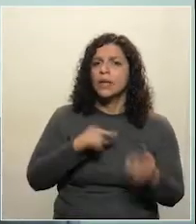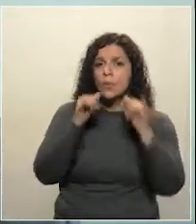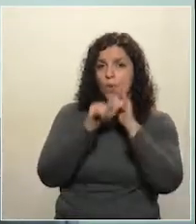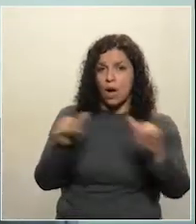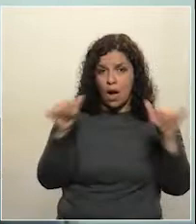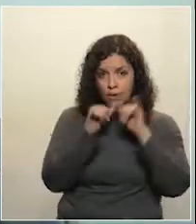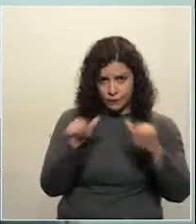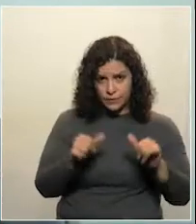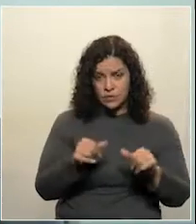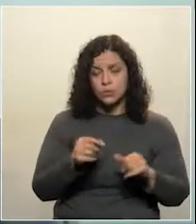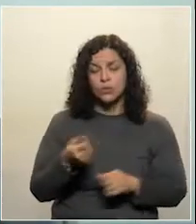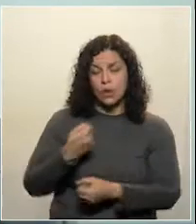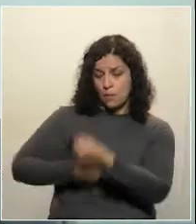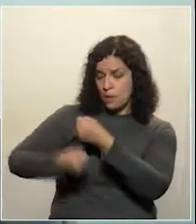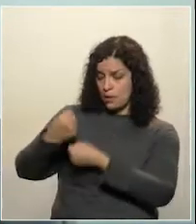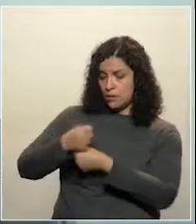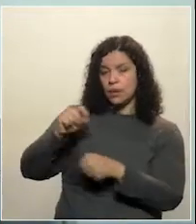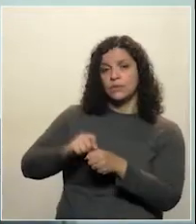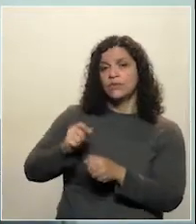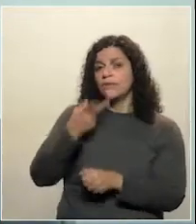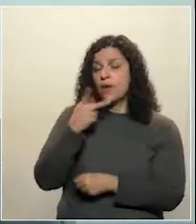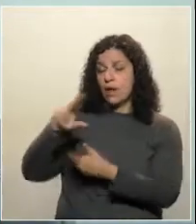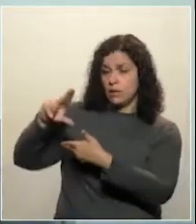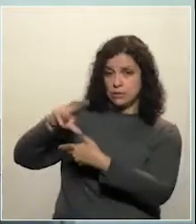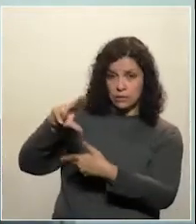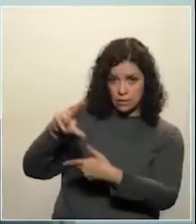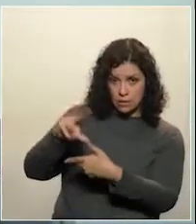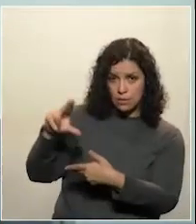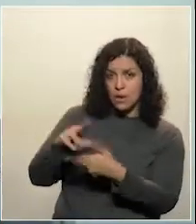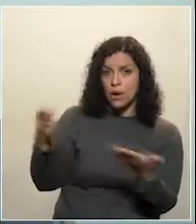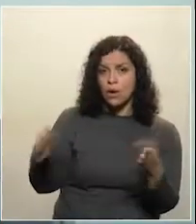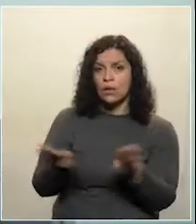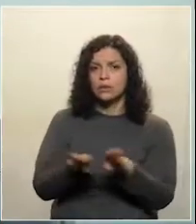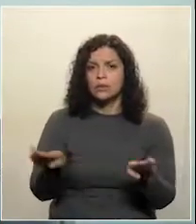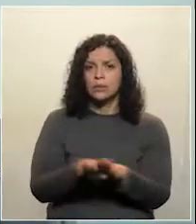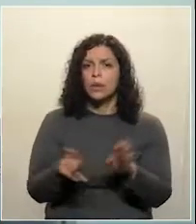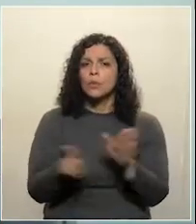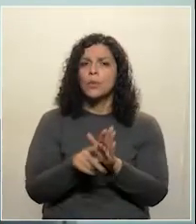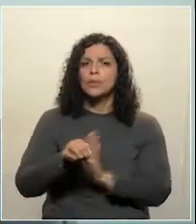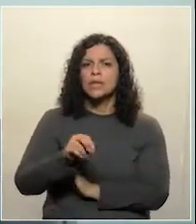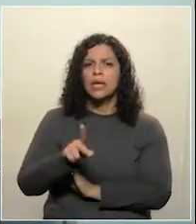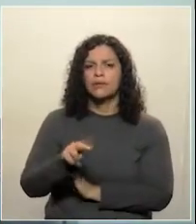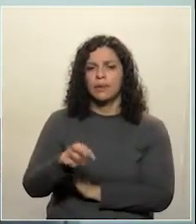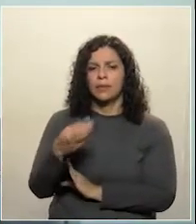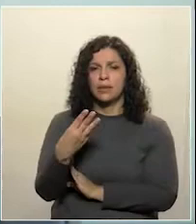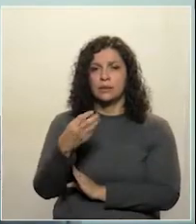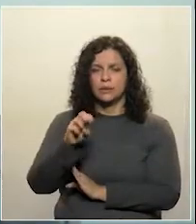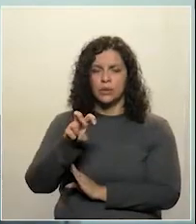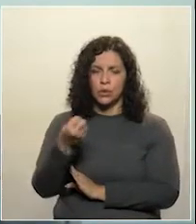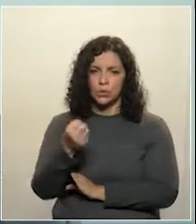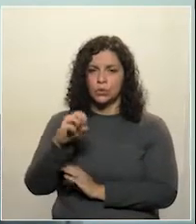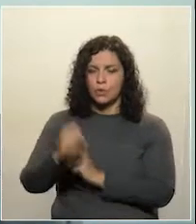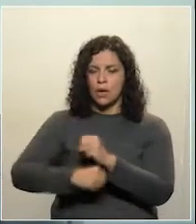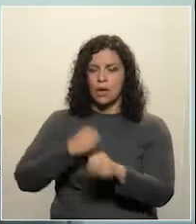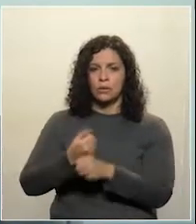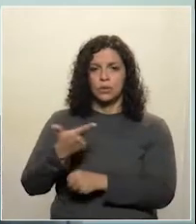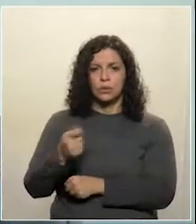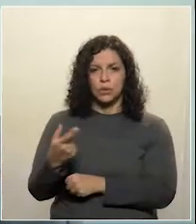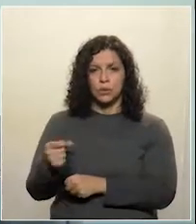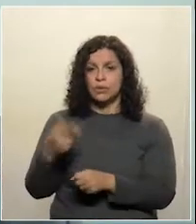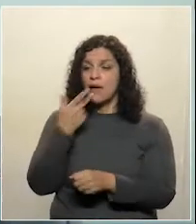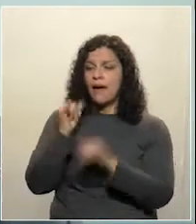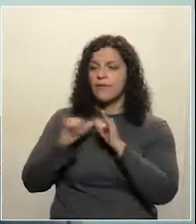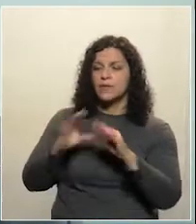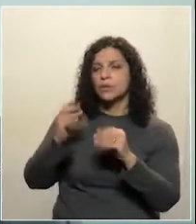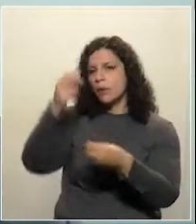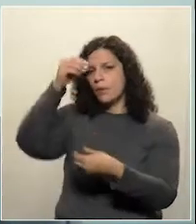comunicado ao mercado feito no ano passado, que diz o seguinte, a Sanepar é o cumprimento exposto da instituição CVM 358-2002, comunica aos seus acionistas e